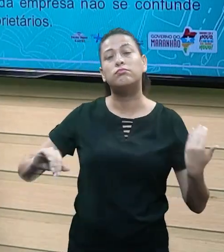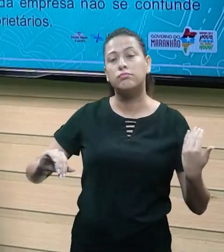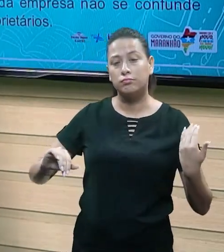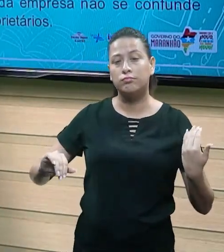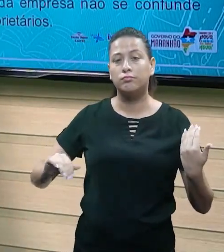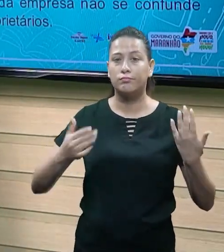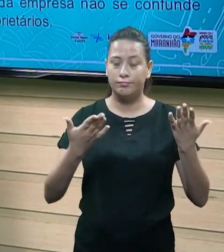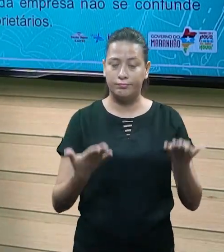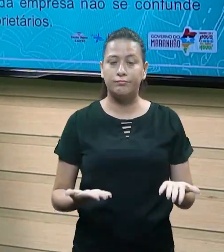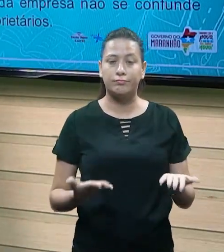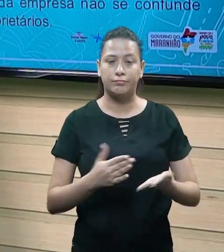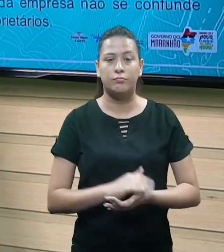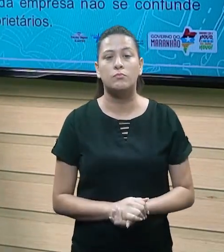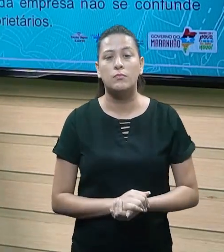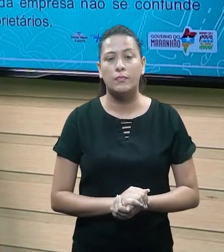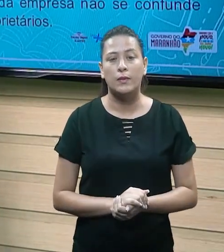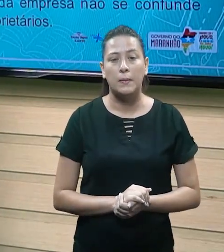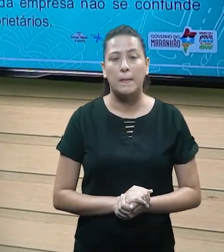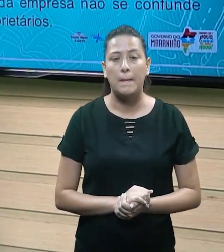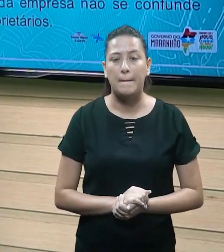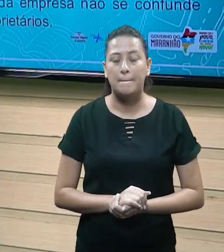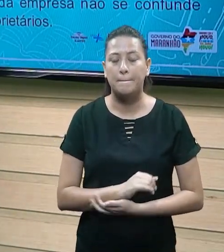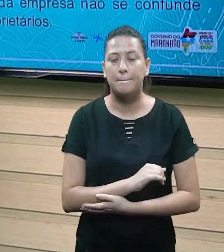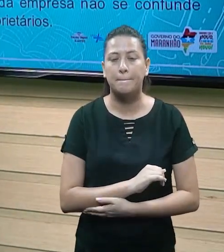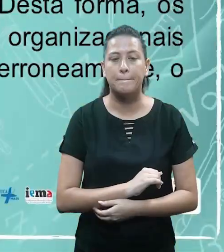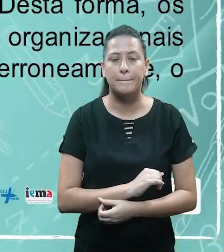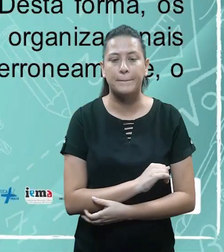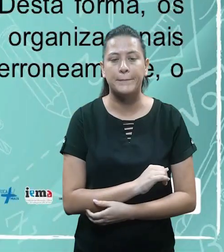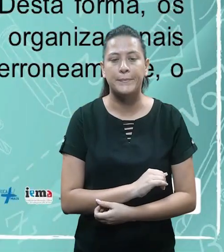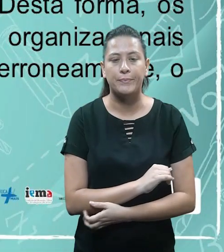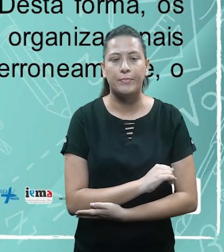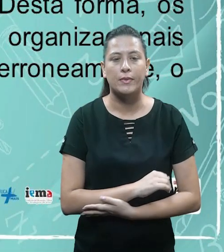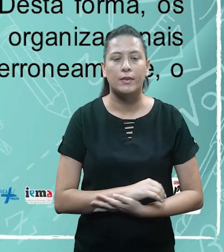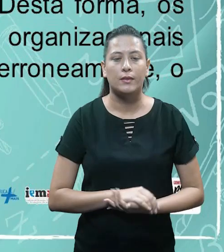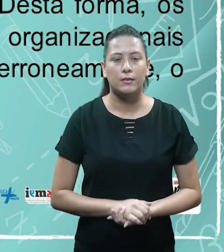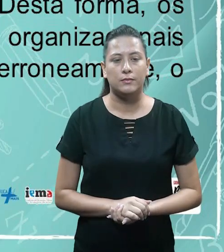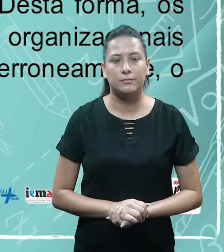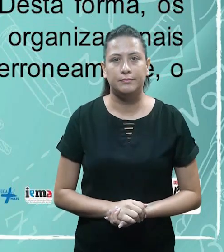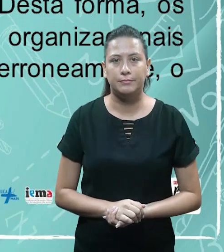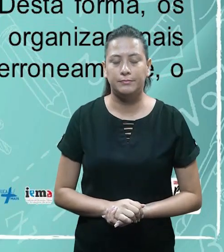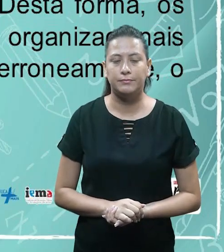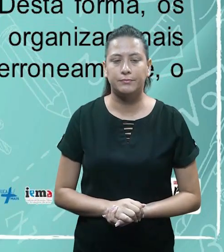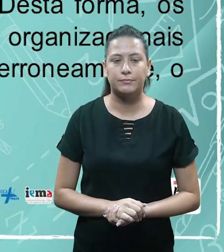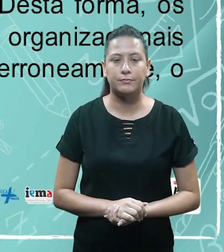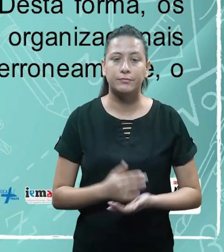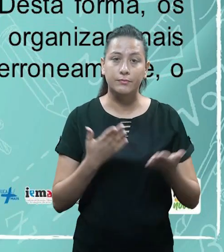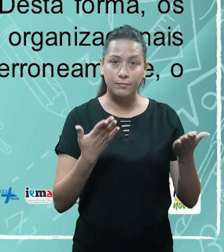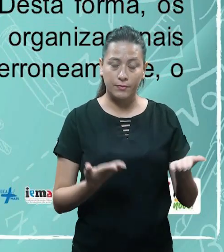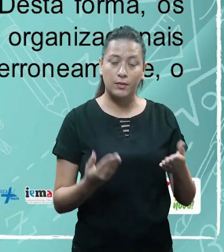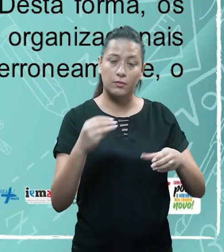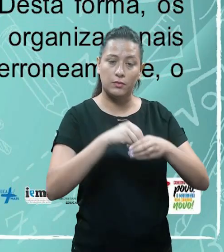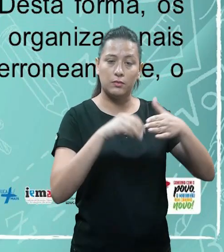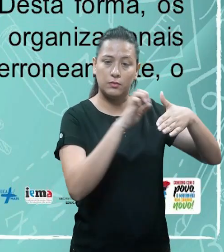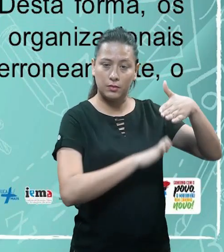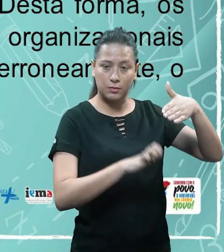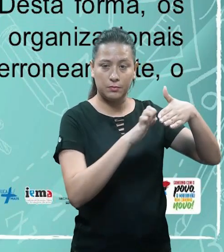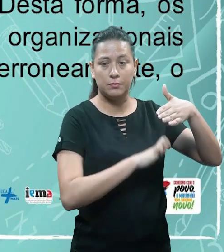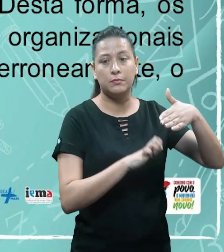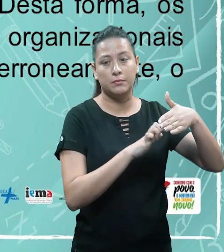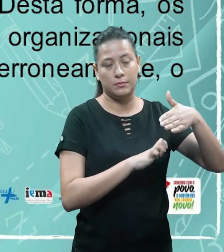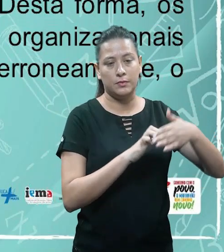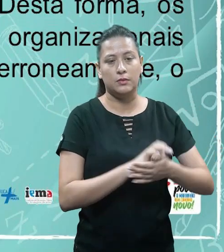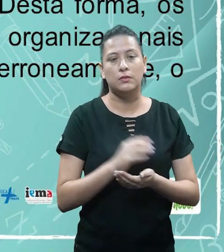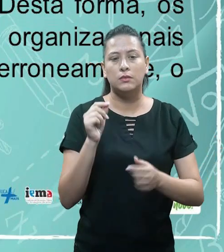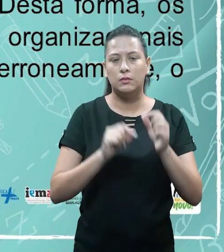protege isso, todo contador tem que trabalhar em relação a isso, ok? Vamos lá, dentro de uma organização, esse princípio se